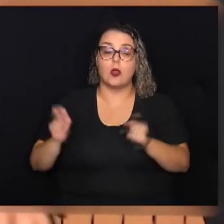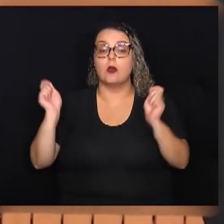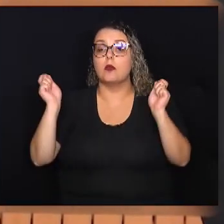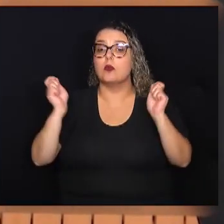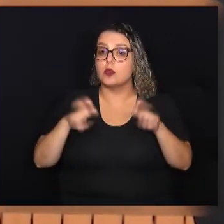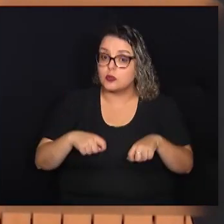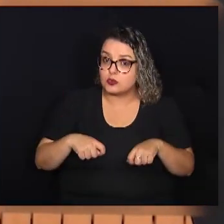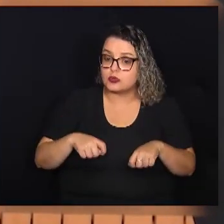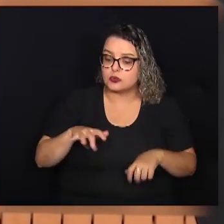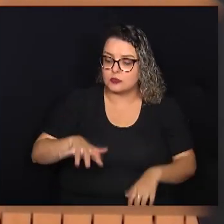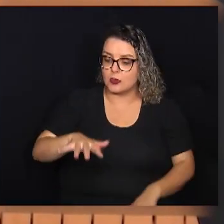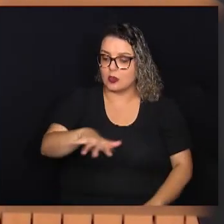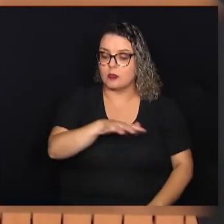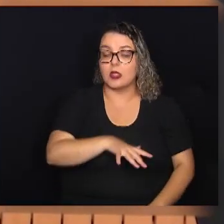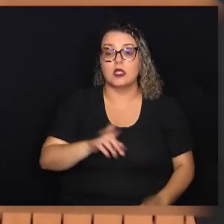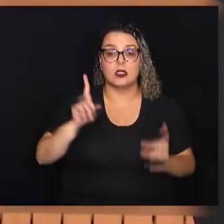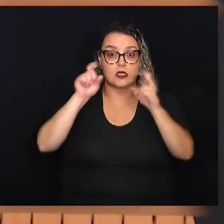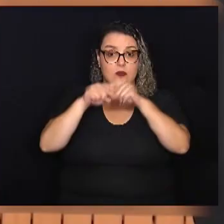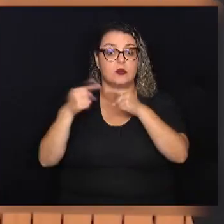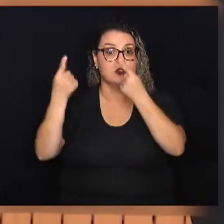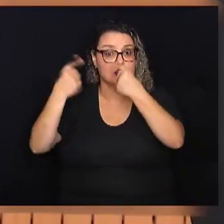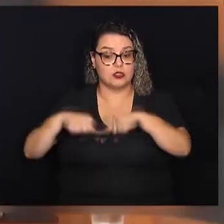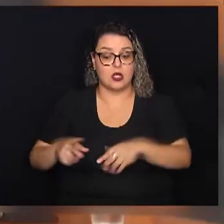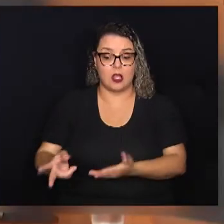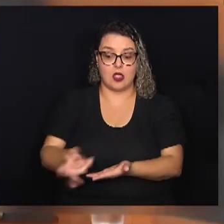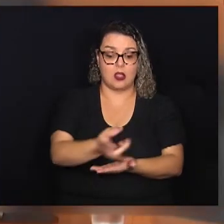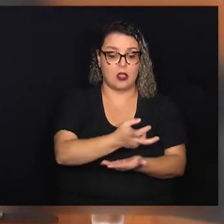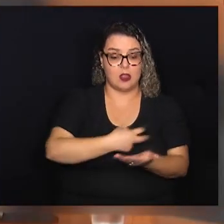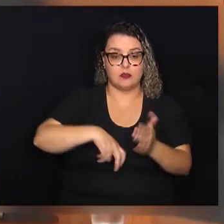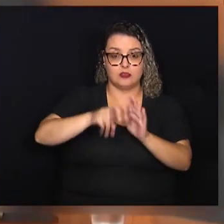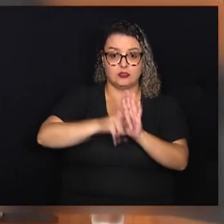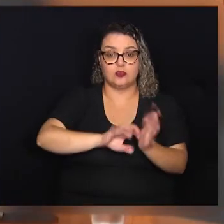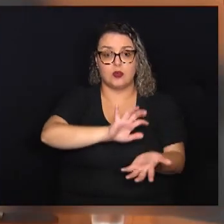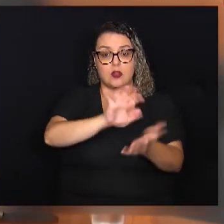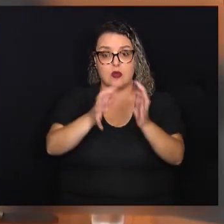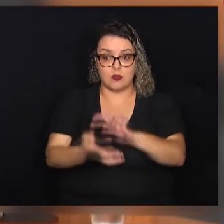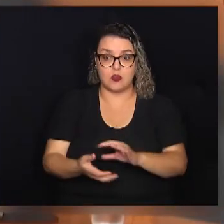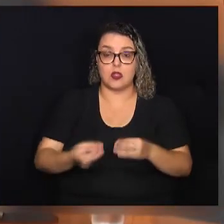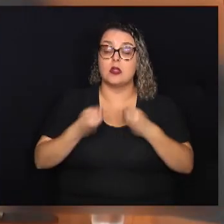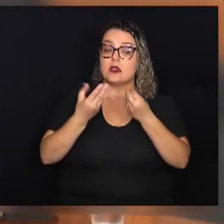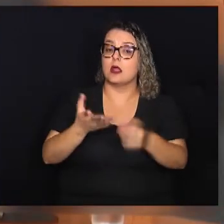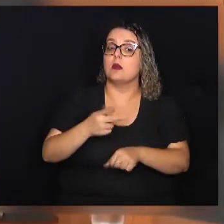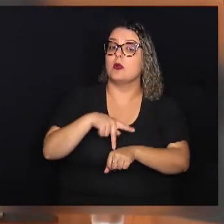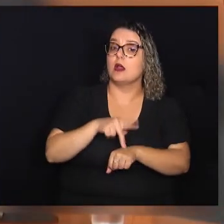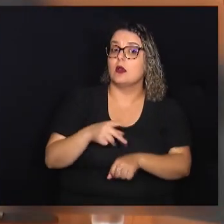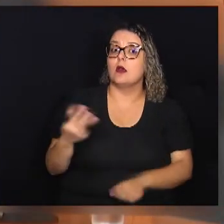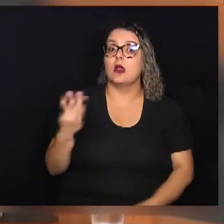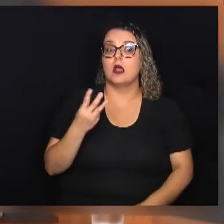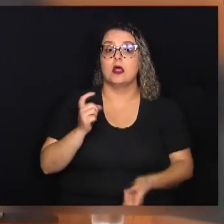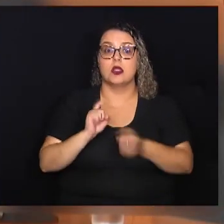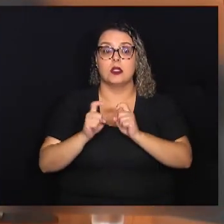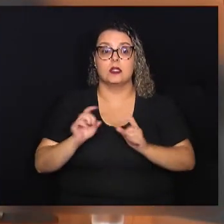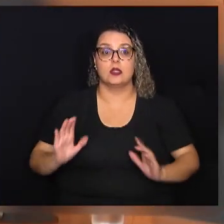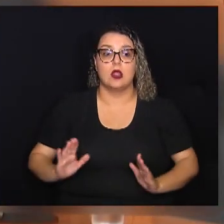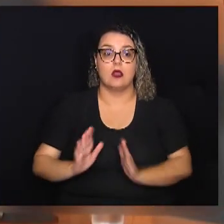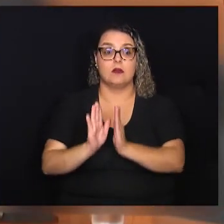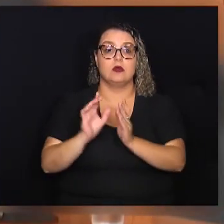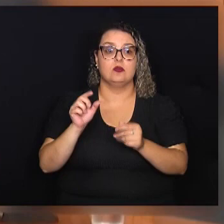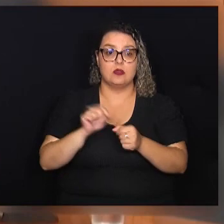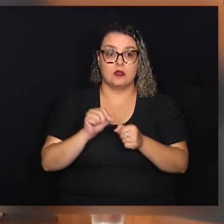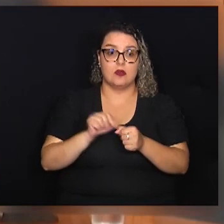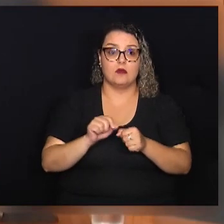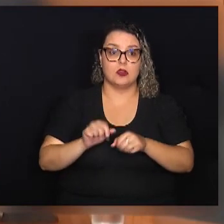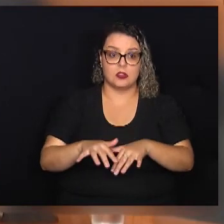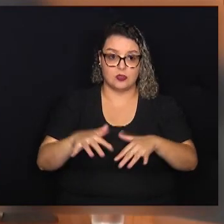cenários e desafios que a reforma tributária poderá trazer para o país. A terceira reunião da Frente foi realizada no